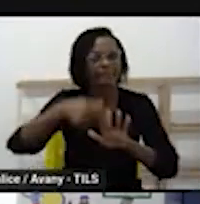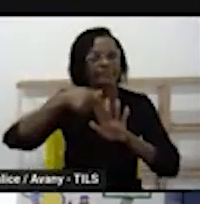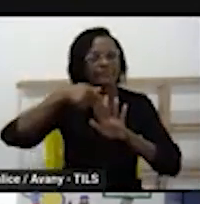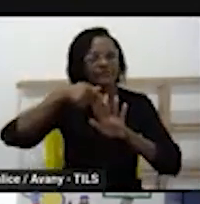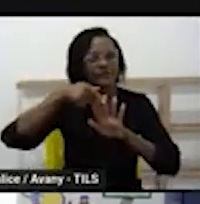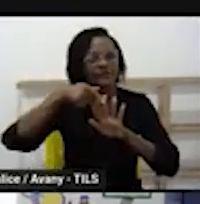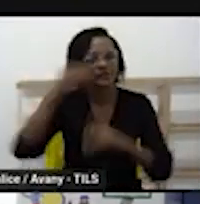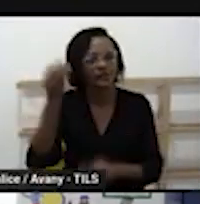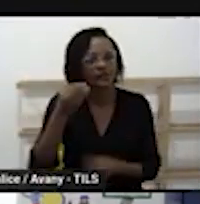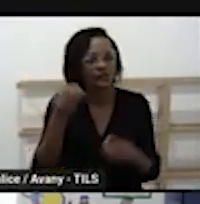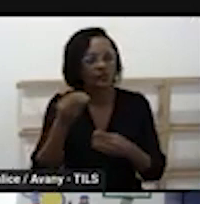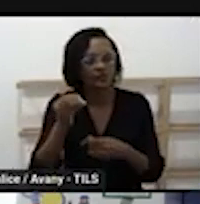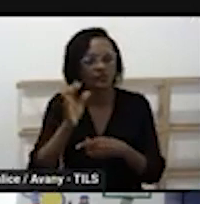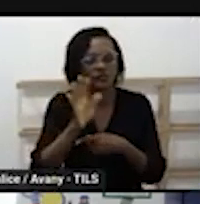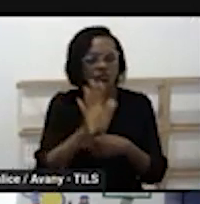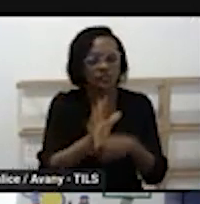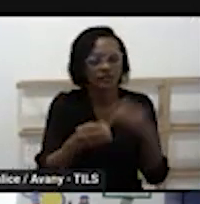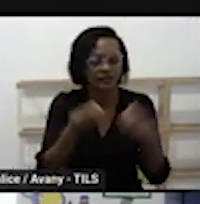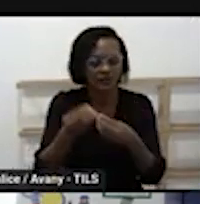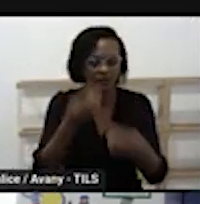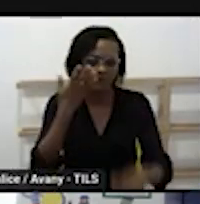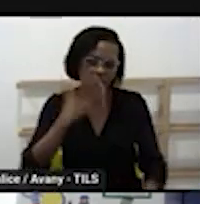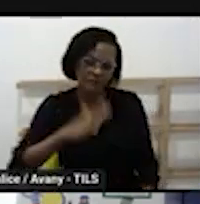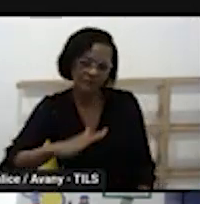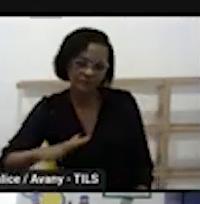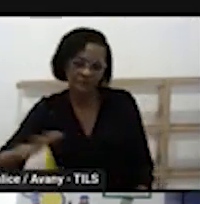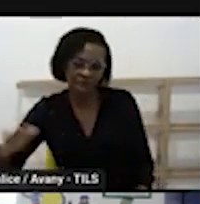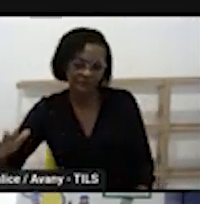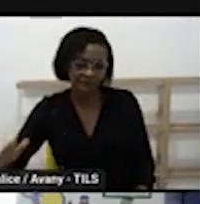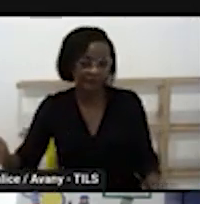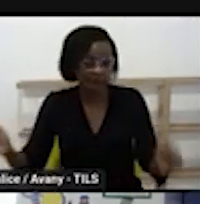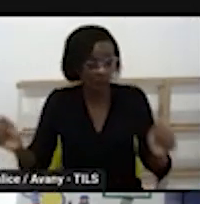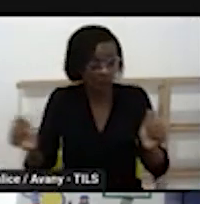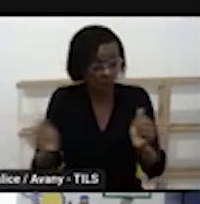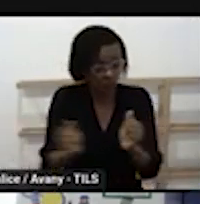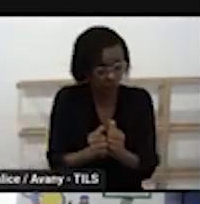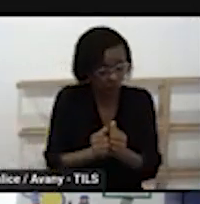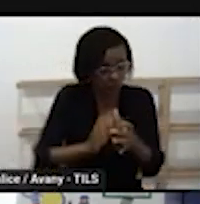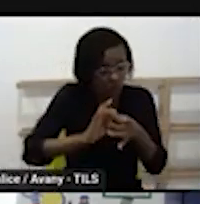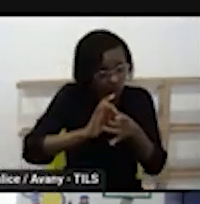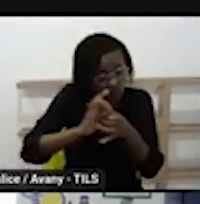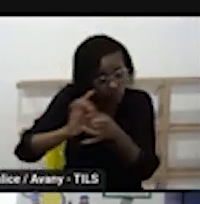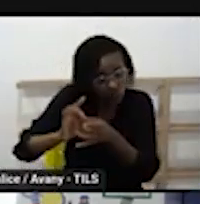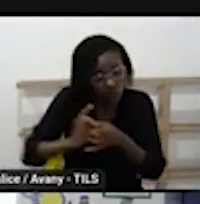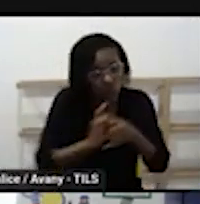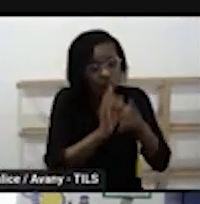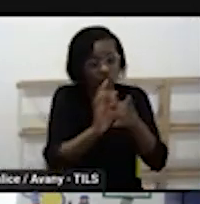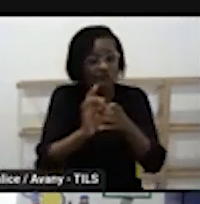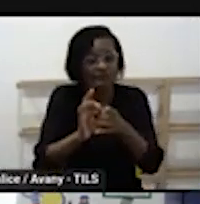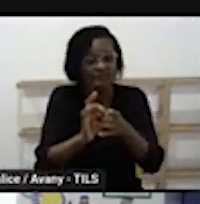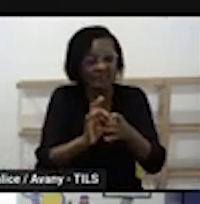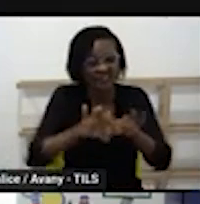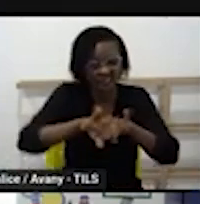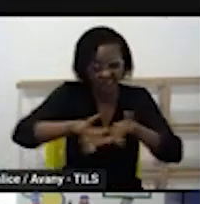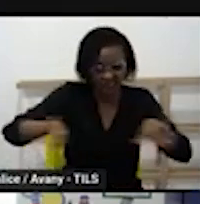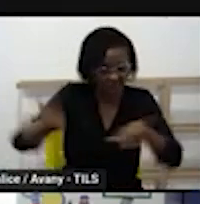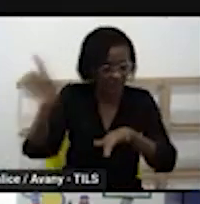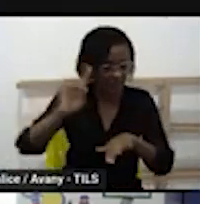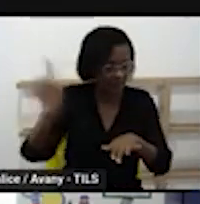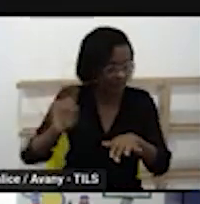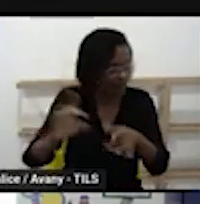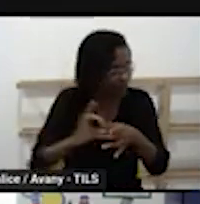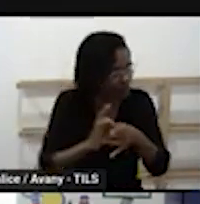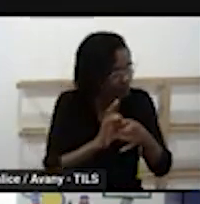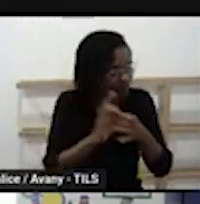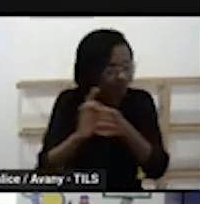nas formações é que essa criança faça parte da elaboração desse projeto que o projeto não venha tão pronto não venha